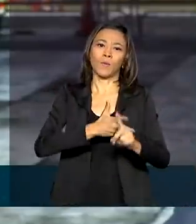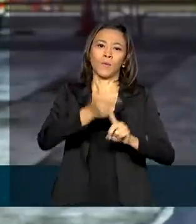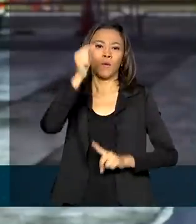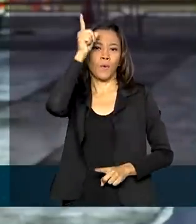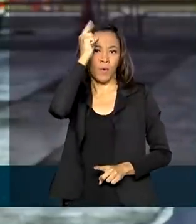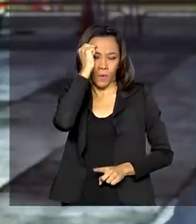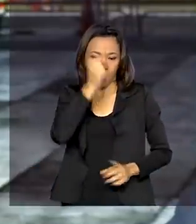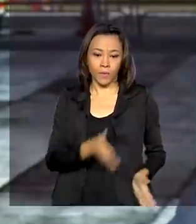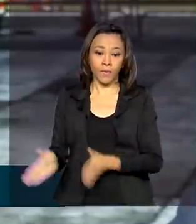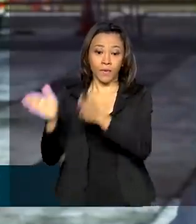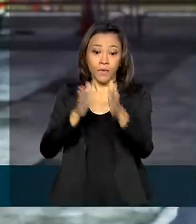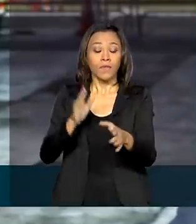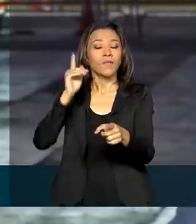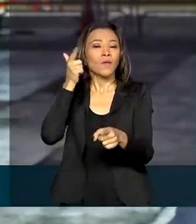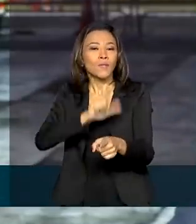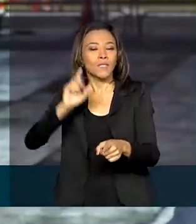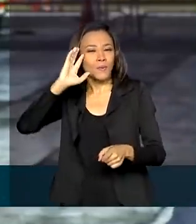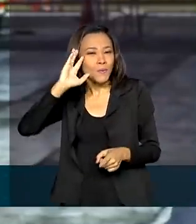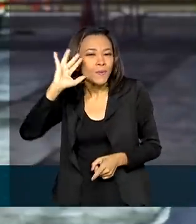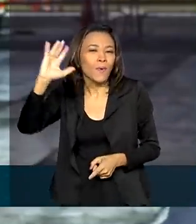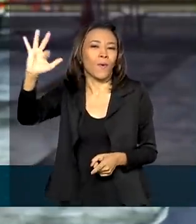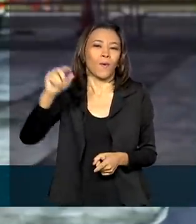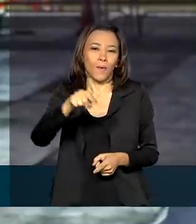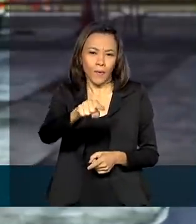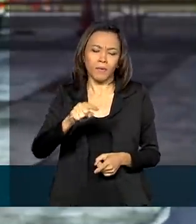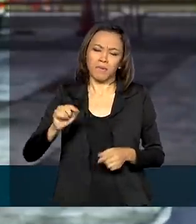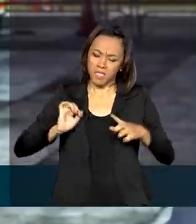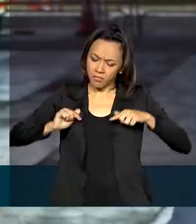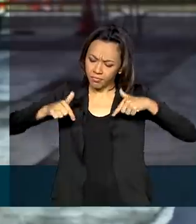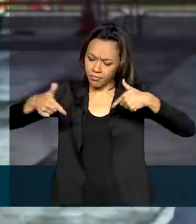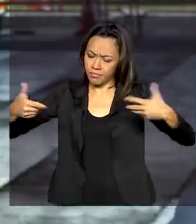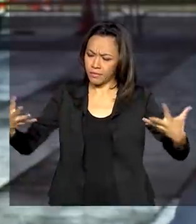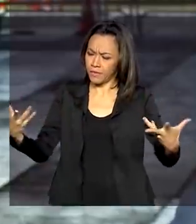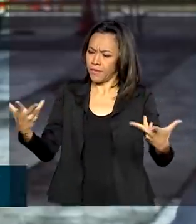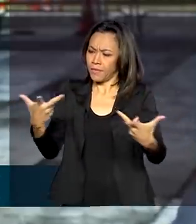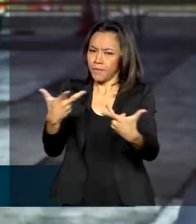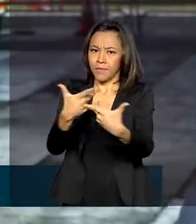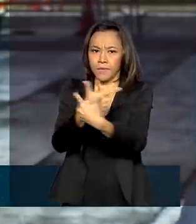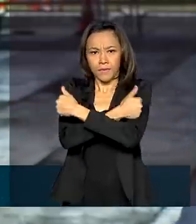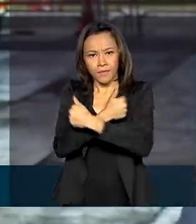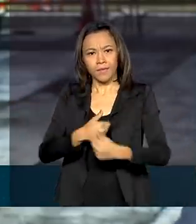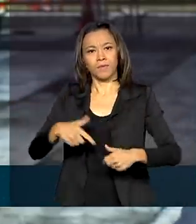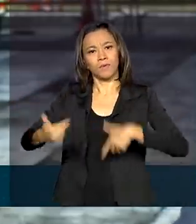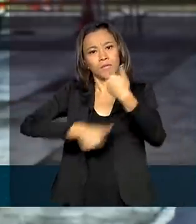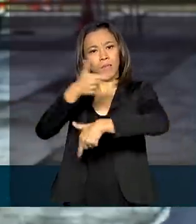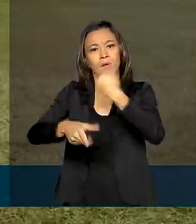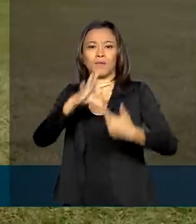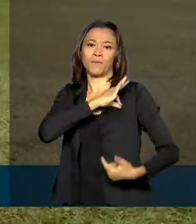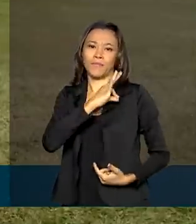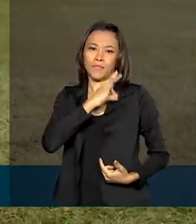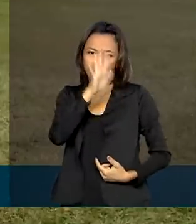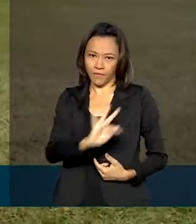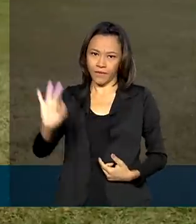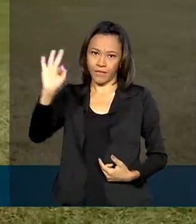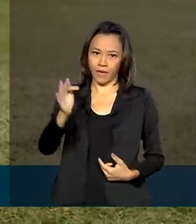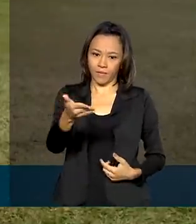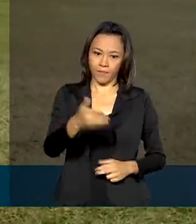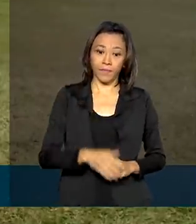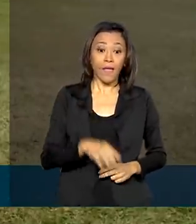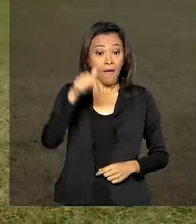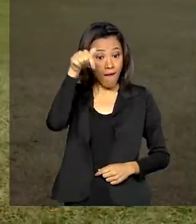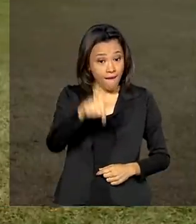um sonho e realizar esse sonho e desempenhar de forma excelente o cargo de policial rodoviário federal. É aqui em